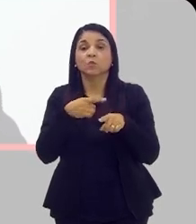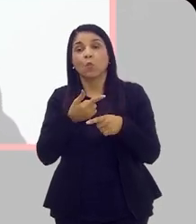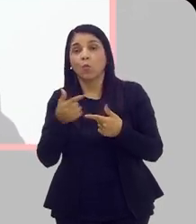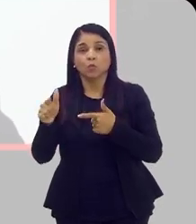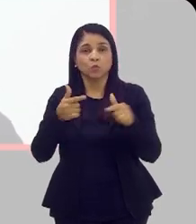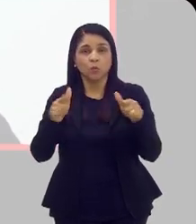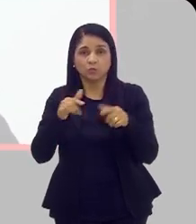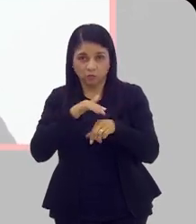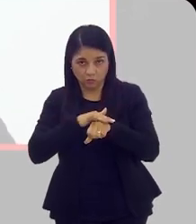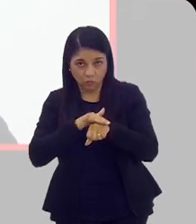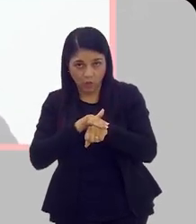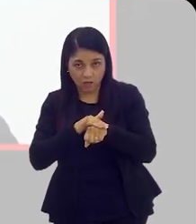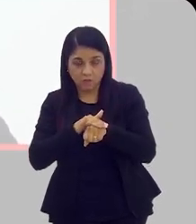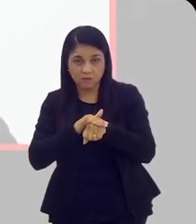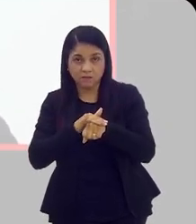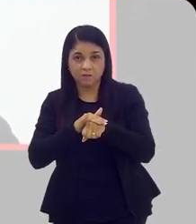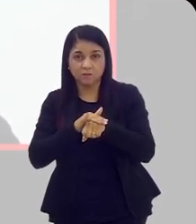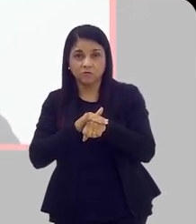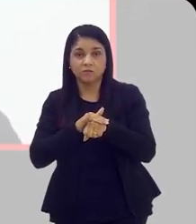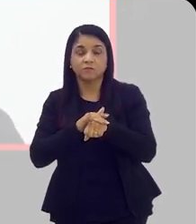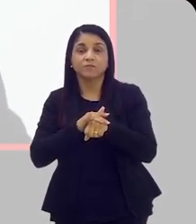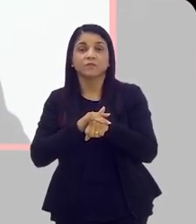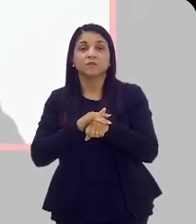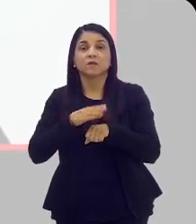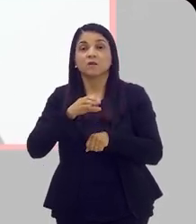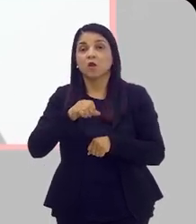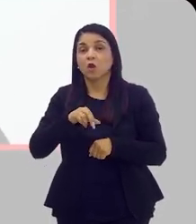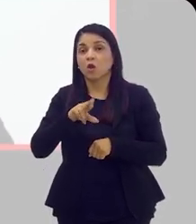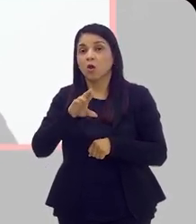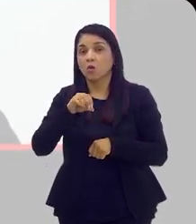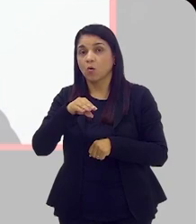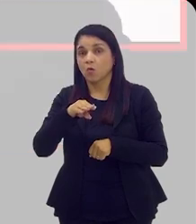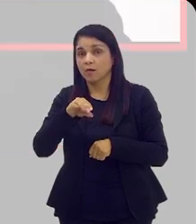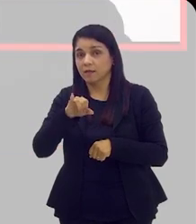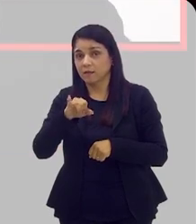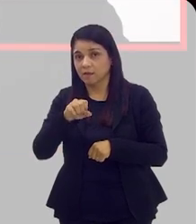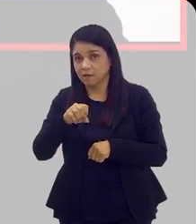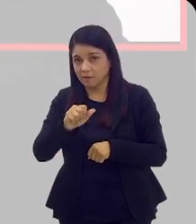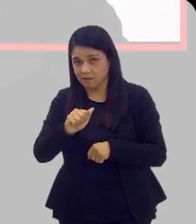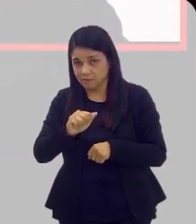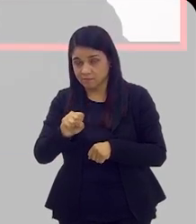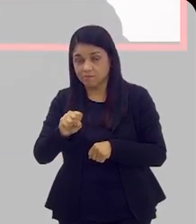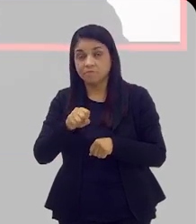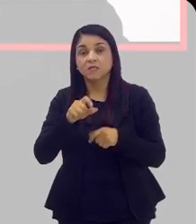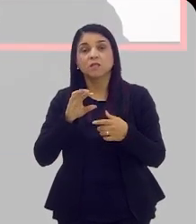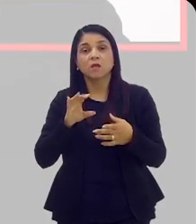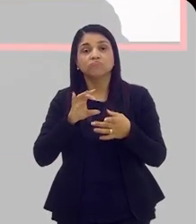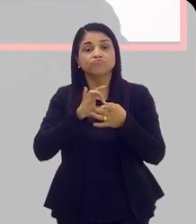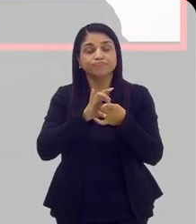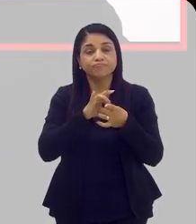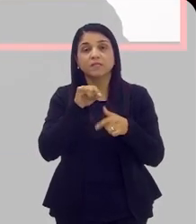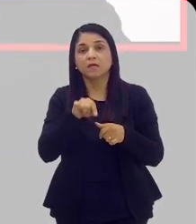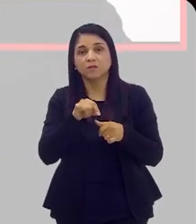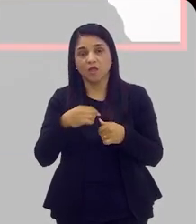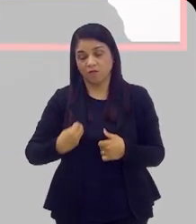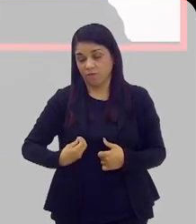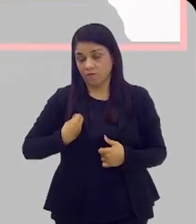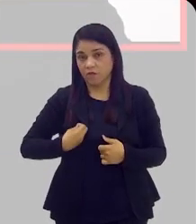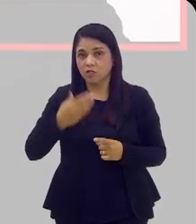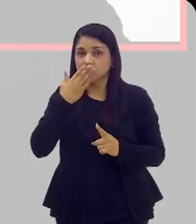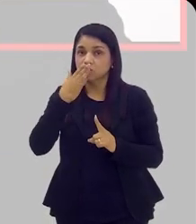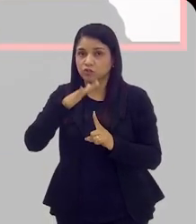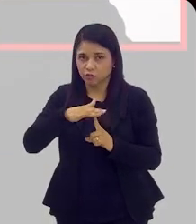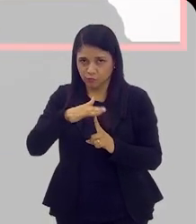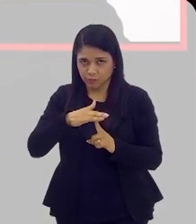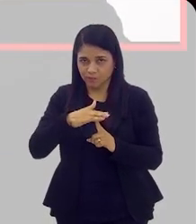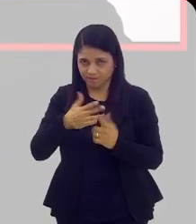todas essas outras doenças, que a gente chama de doenças crônicas, está intimamente ligado a esse estilo de vida, né? Que a